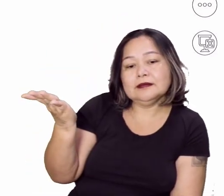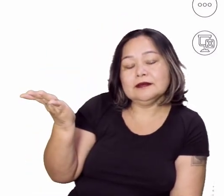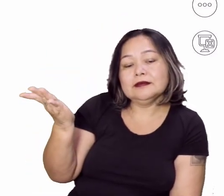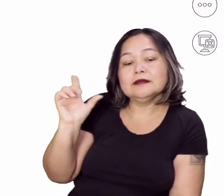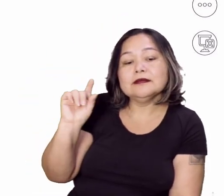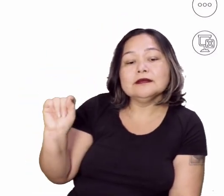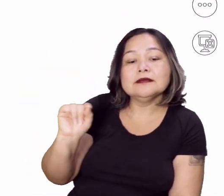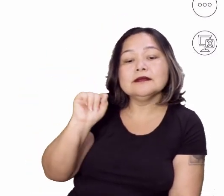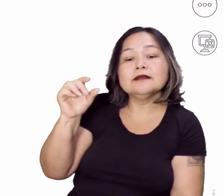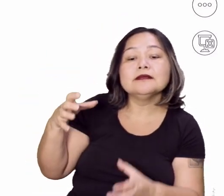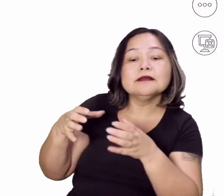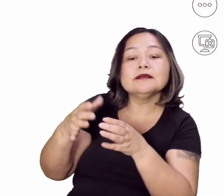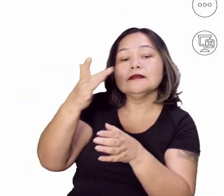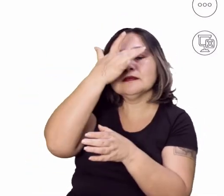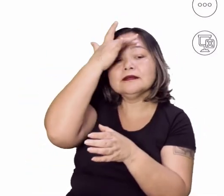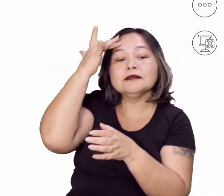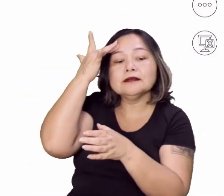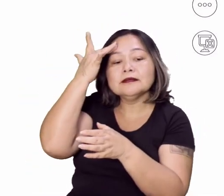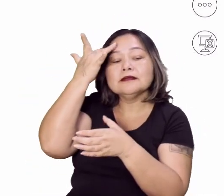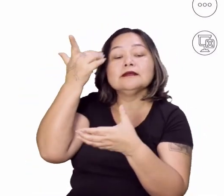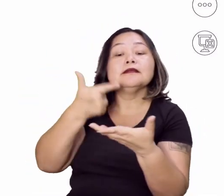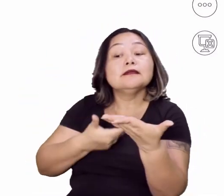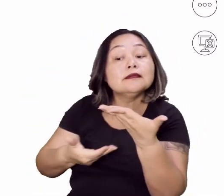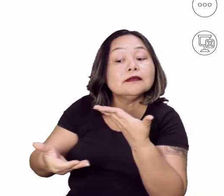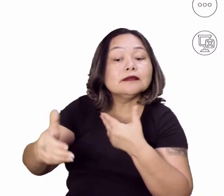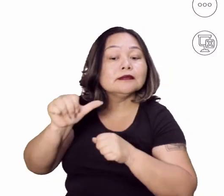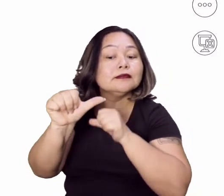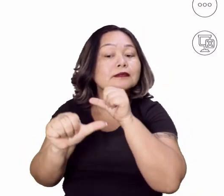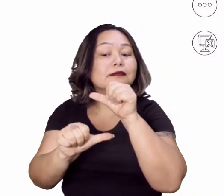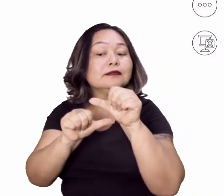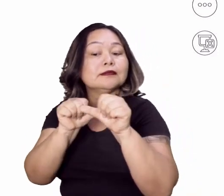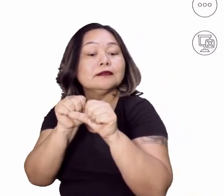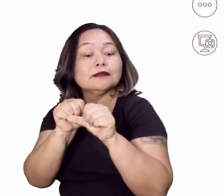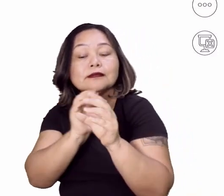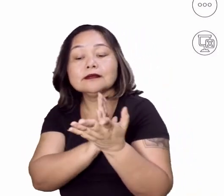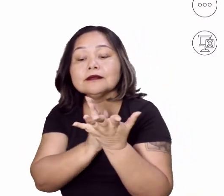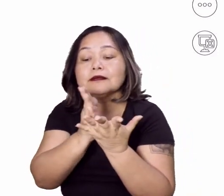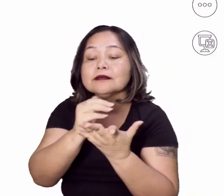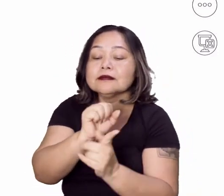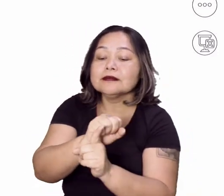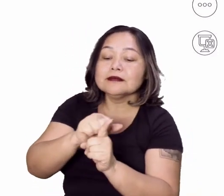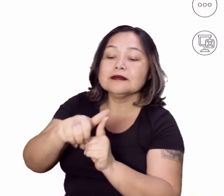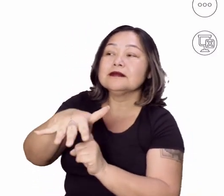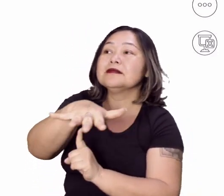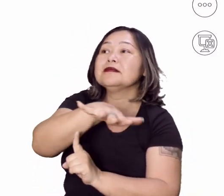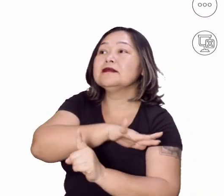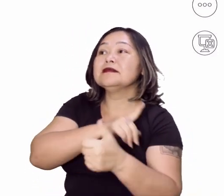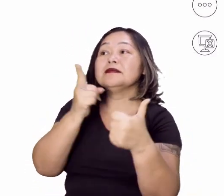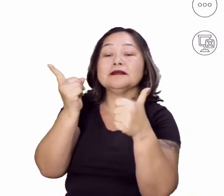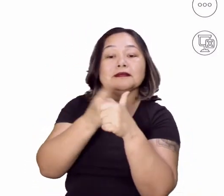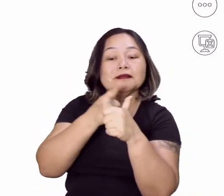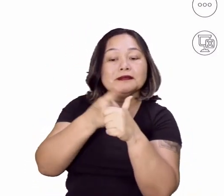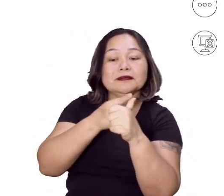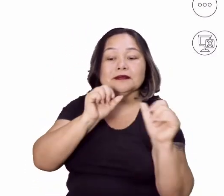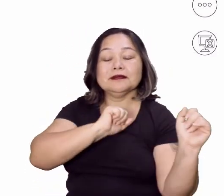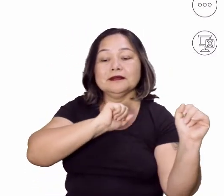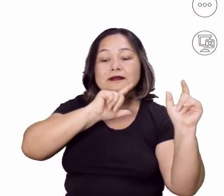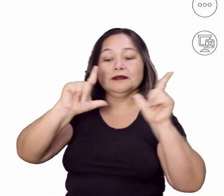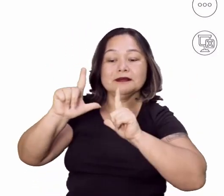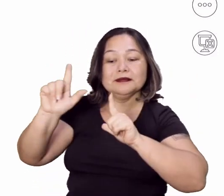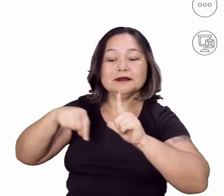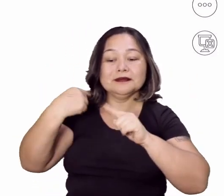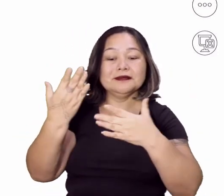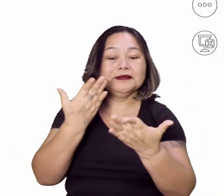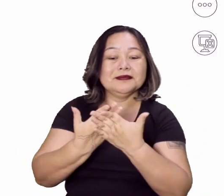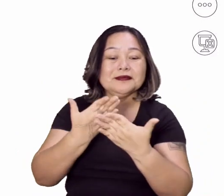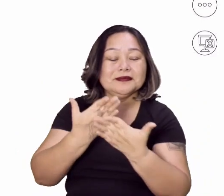O que é um grupo de pessoas que atua para transformar o aspecto da sociedade? Esse aqui é o primeiro slide da nossa aula, gente.